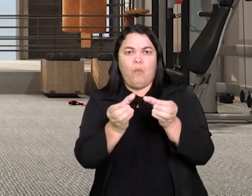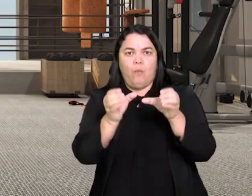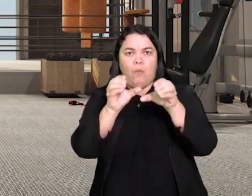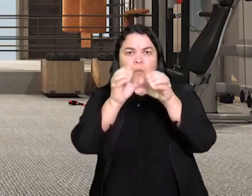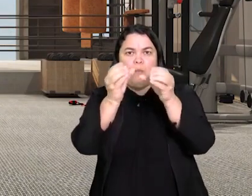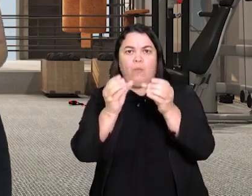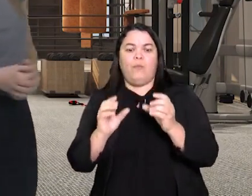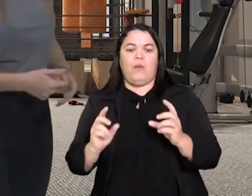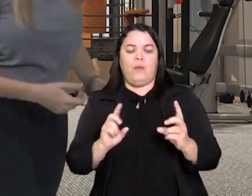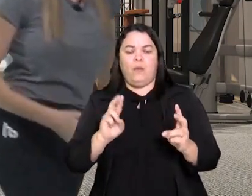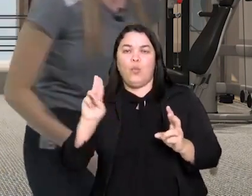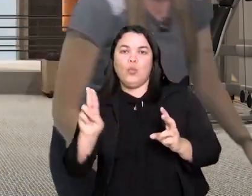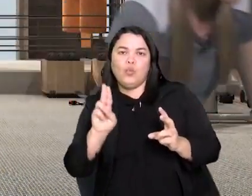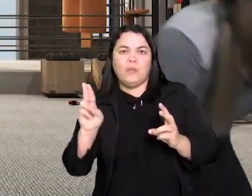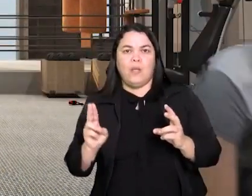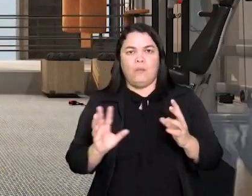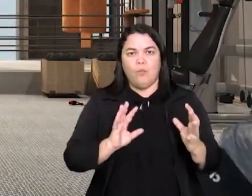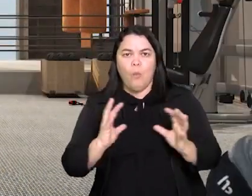movimentação.